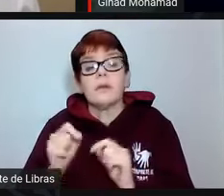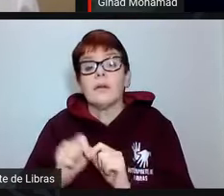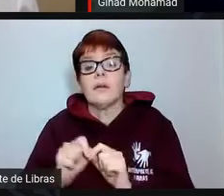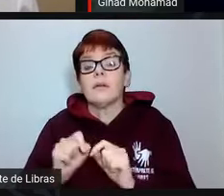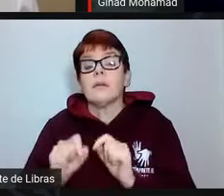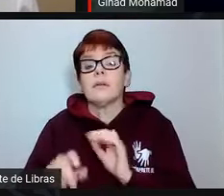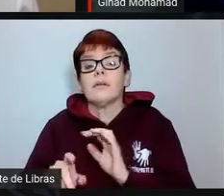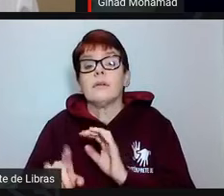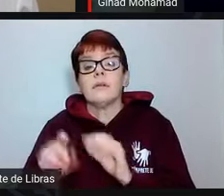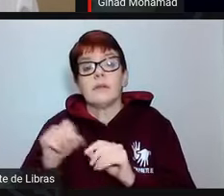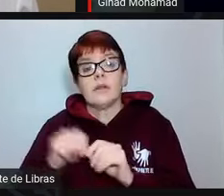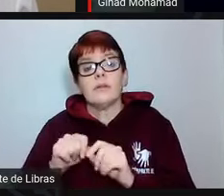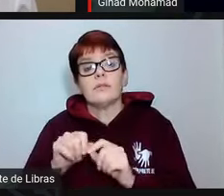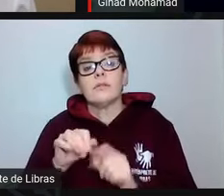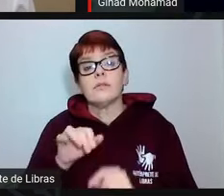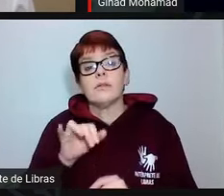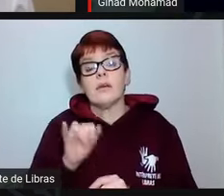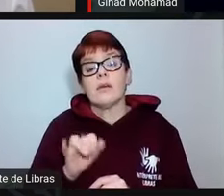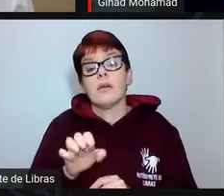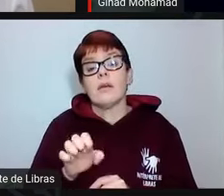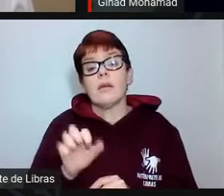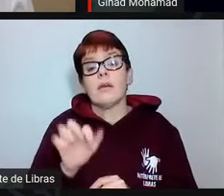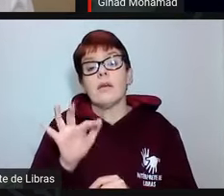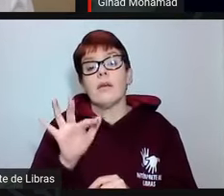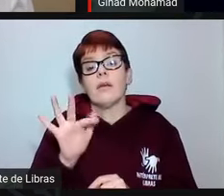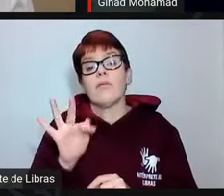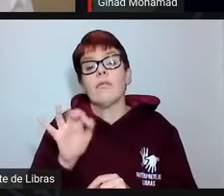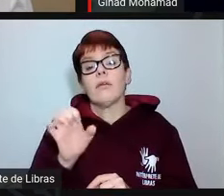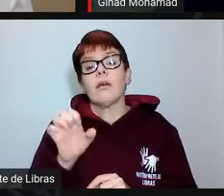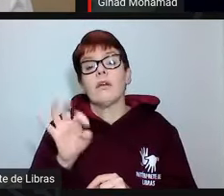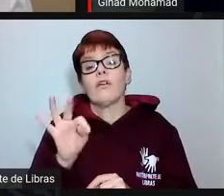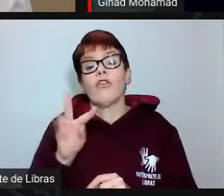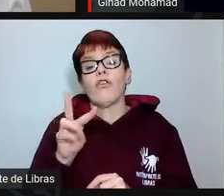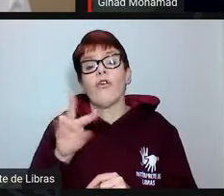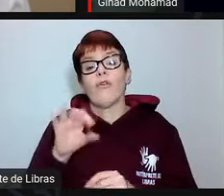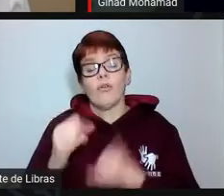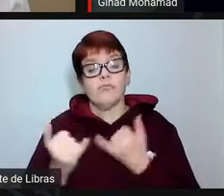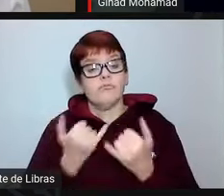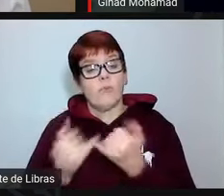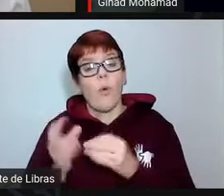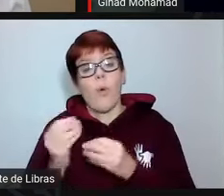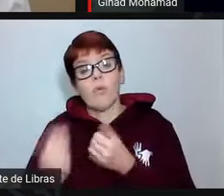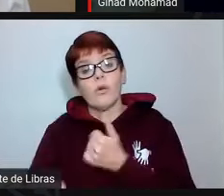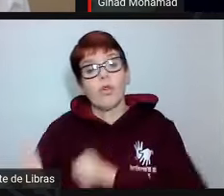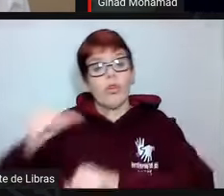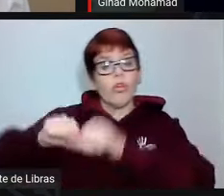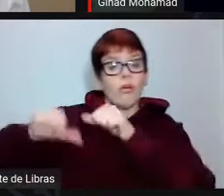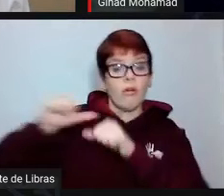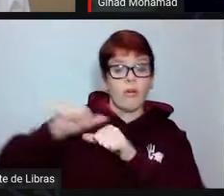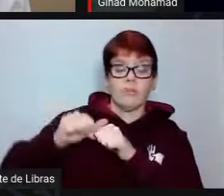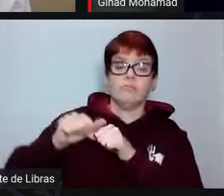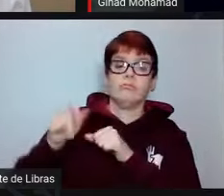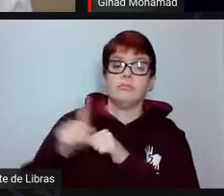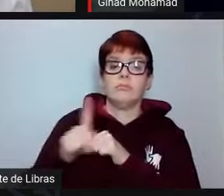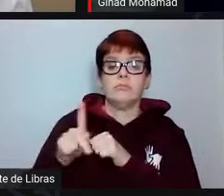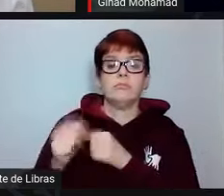efetivos, de como nós vamos repor professores efetivos que